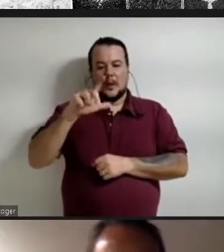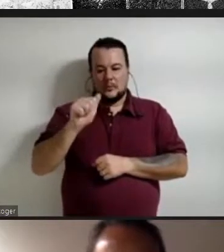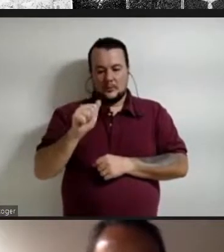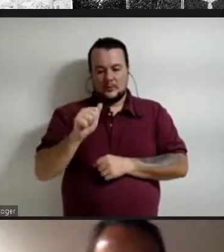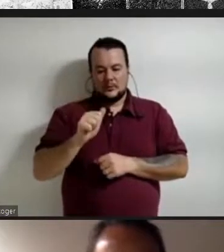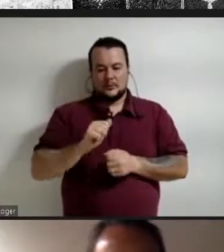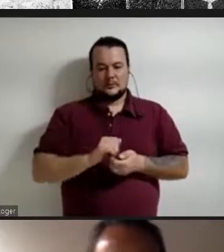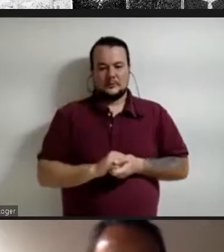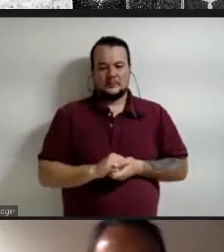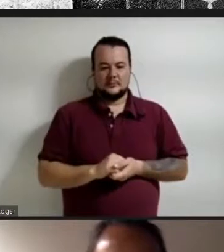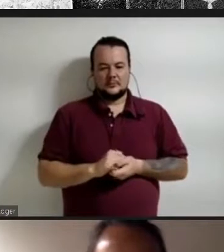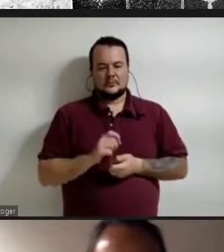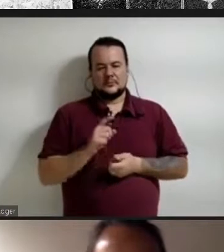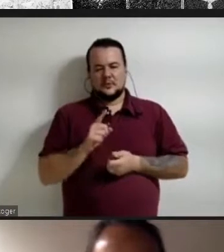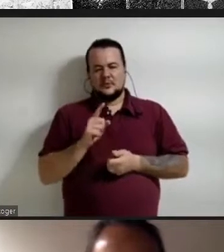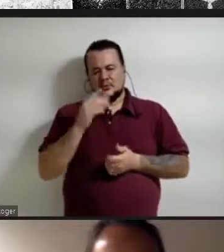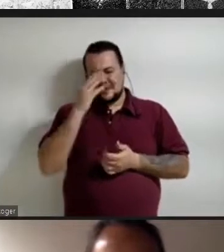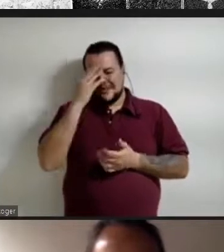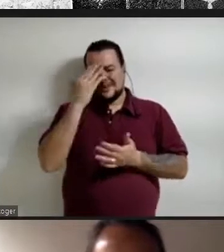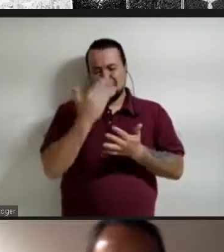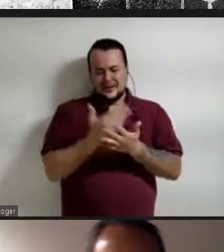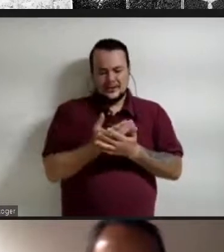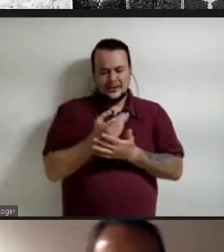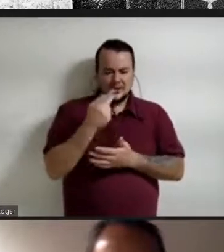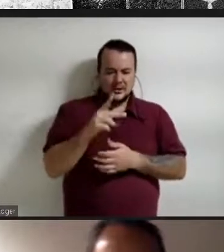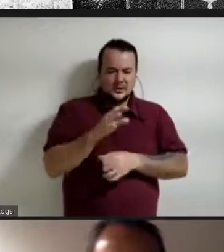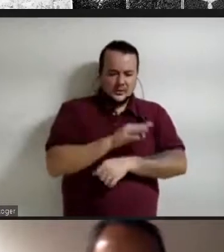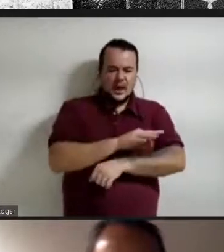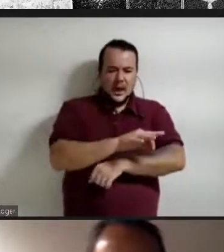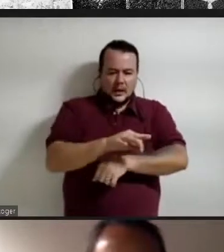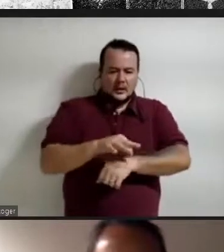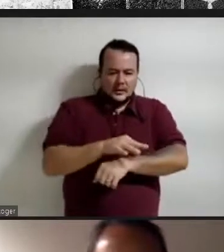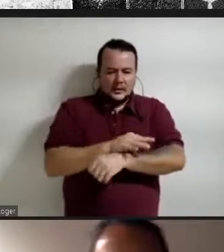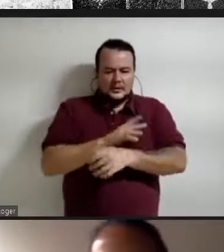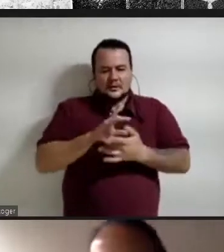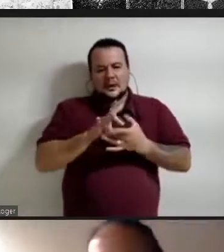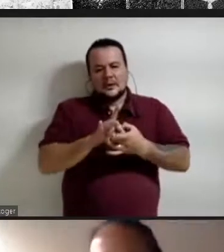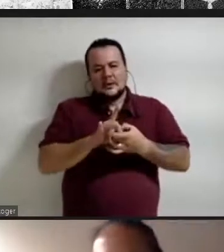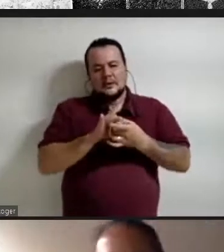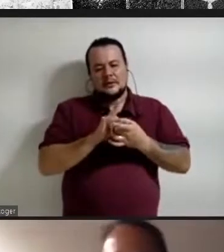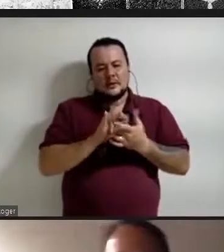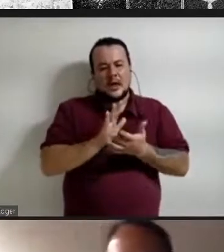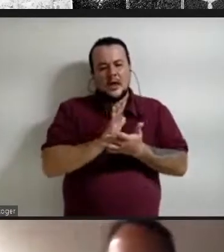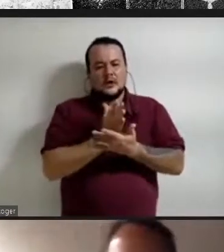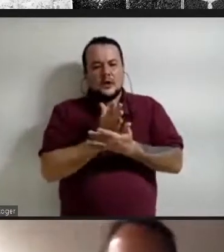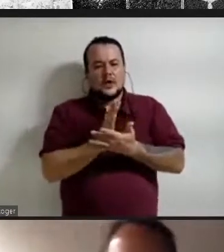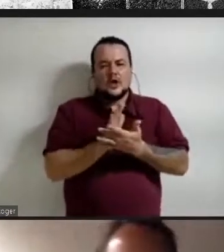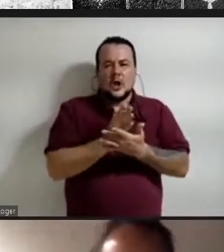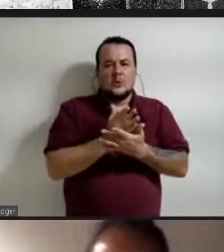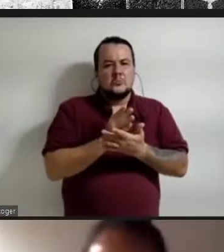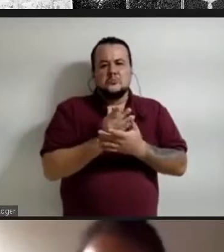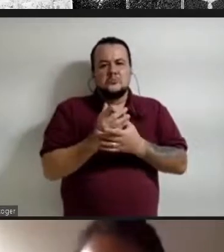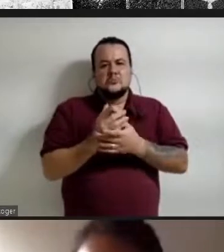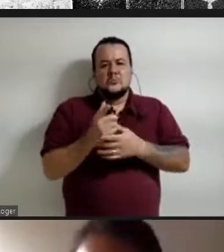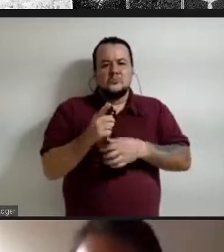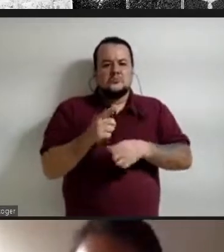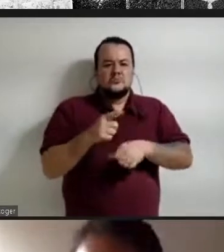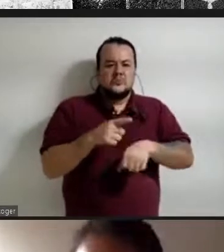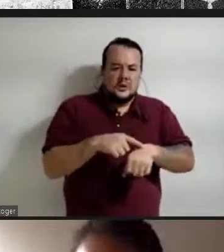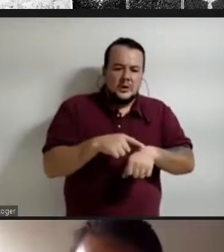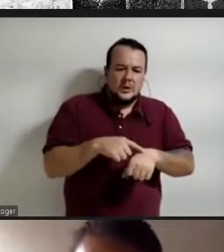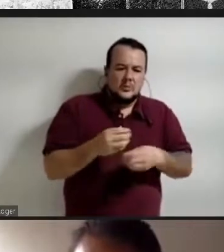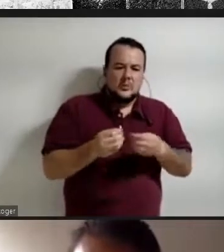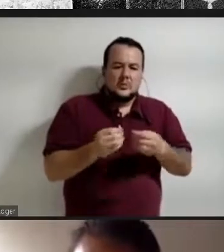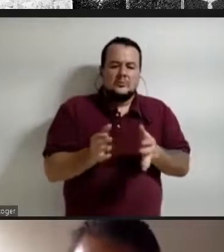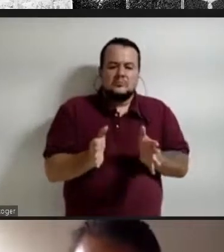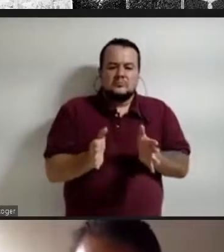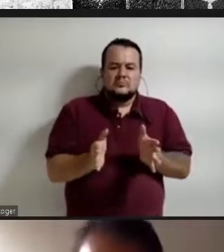arquitetura se relaciona em alguma medida com essa ideologia de ver o